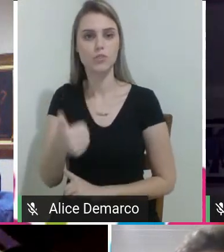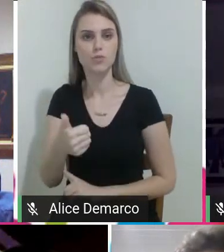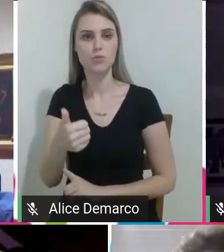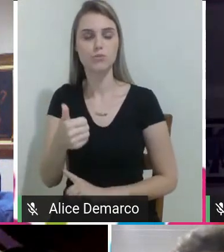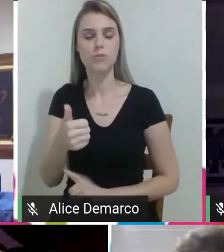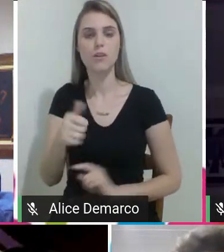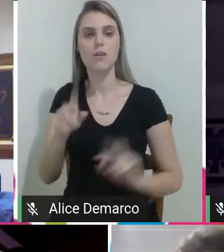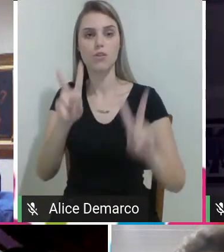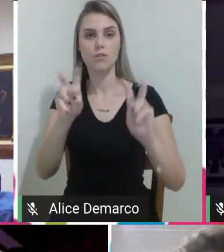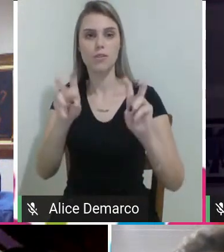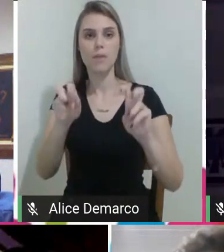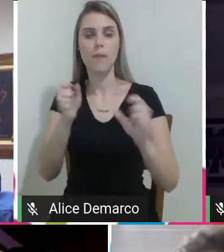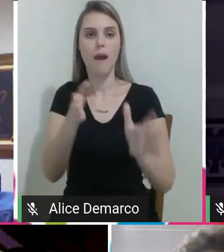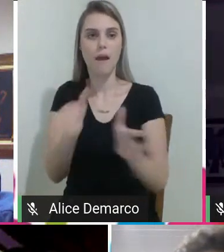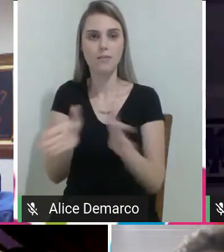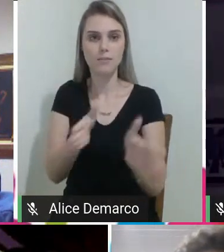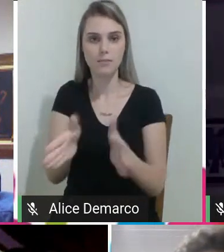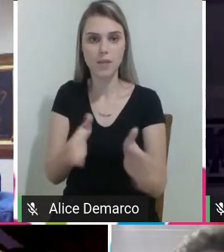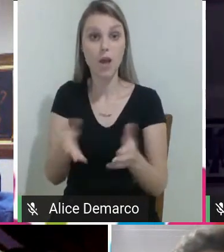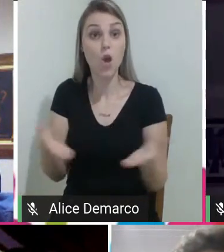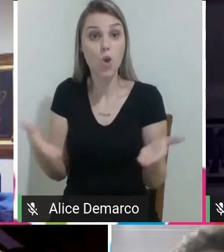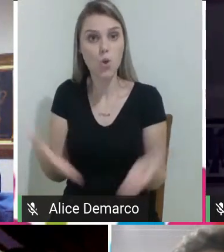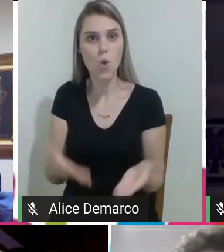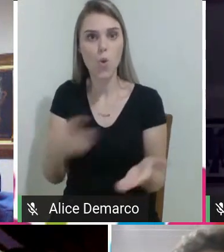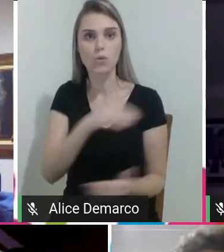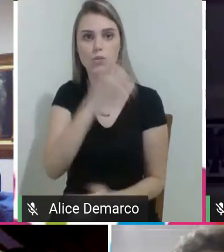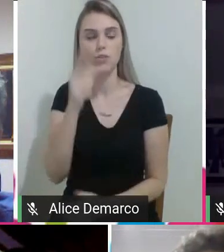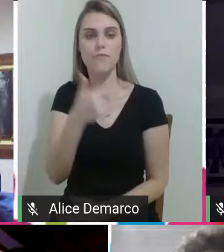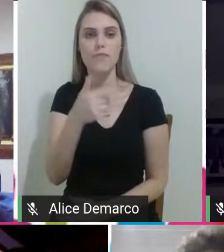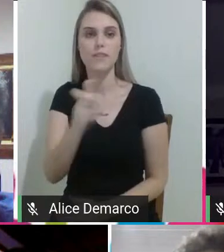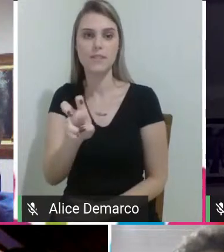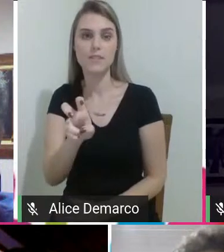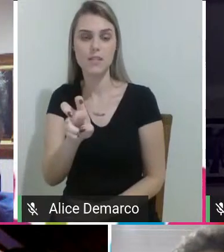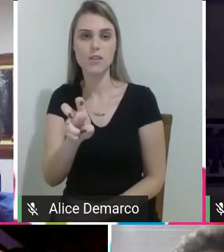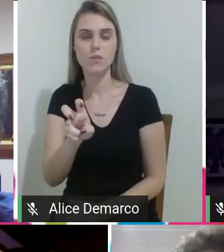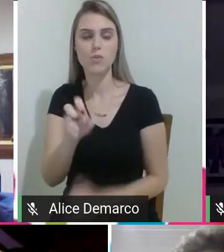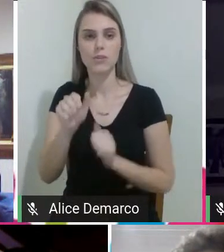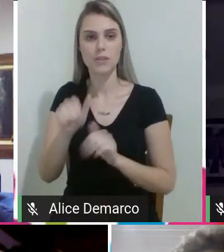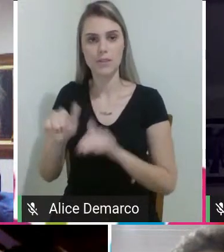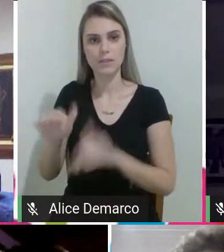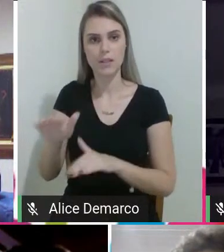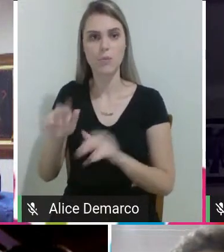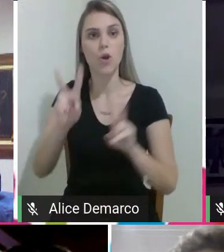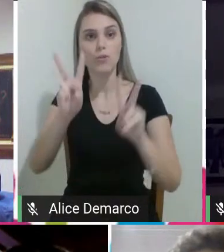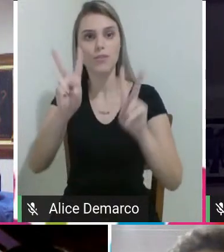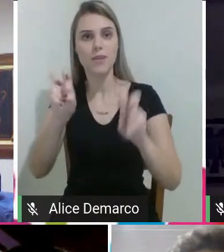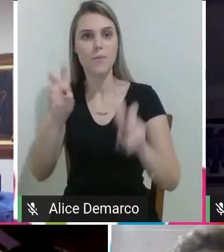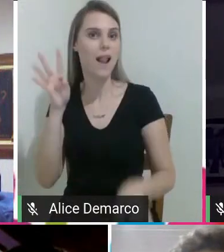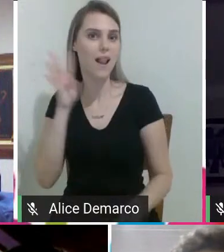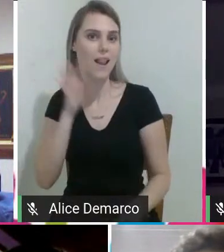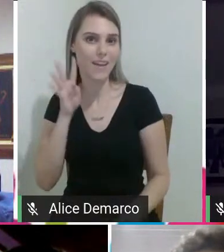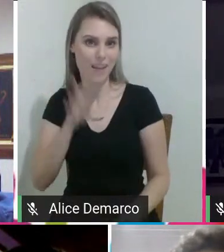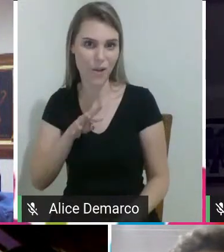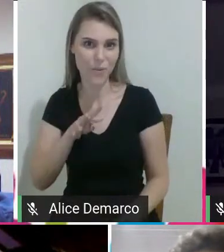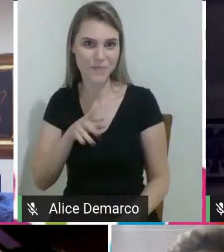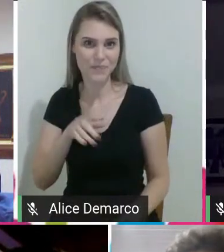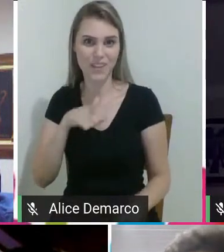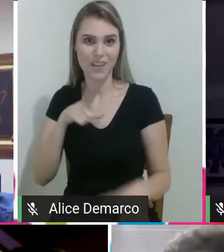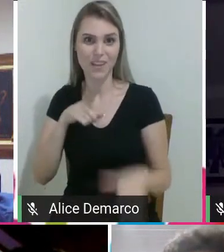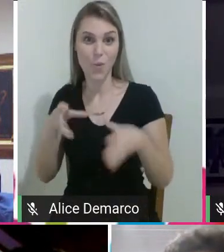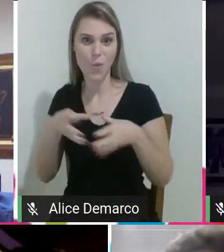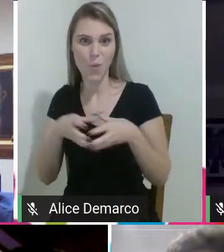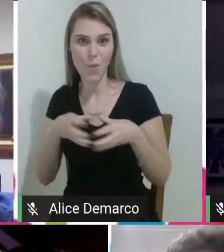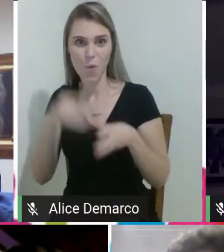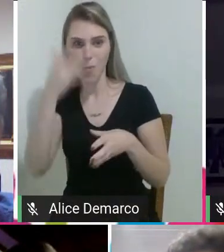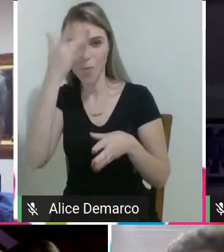e hoje, no dia 25 do nove, nós vamos trabalhar um tema muito legal. E nós estamos com uma galera aqui bem interessante.